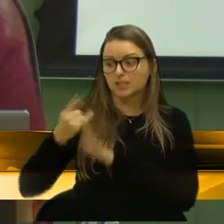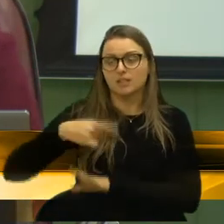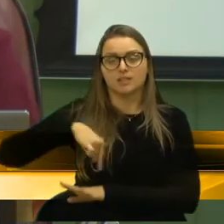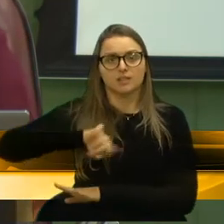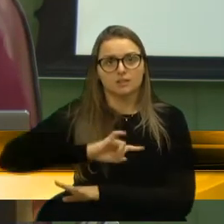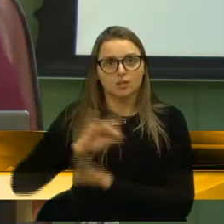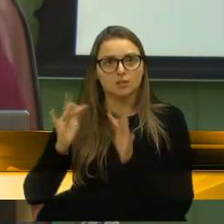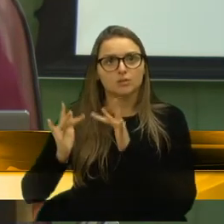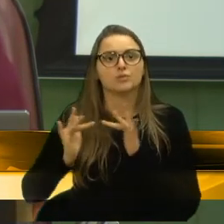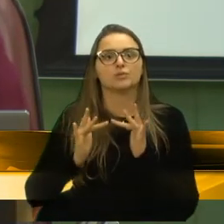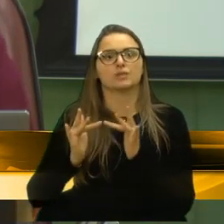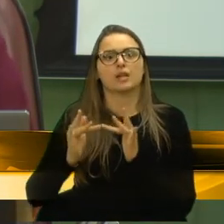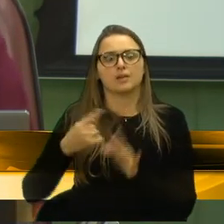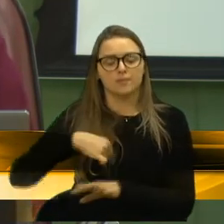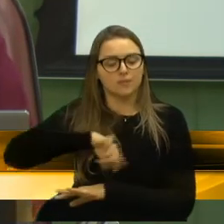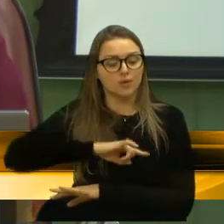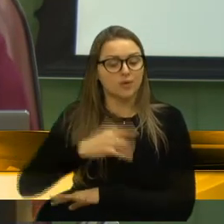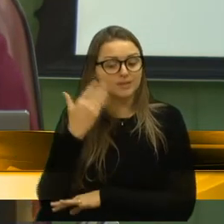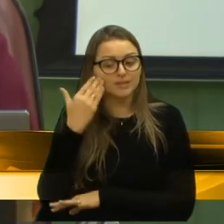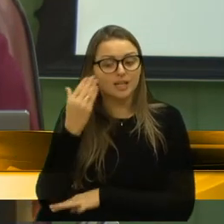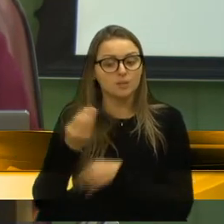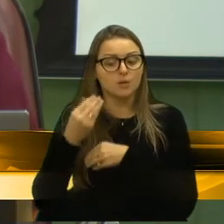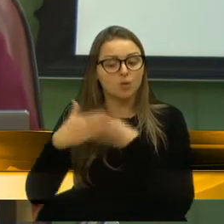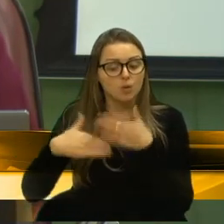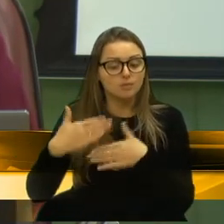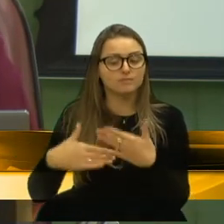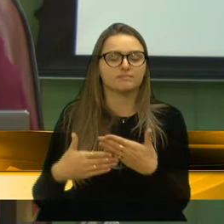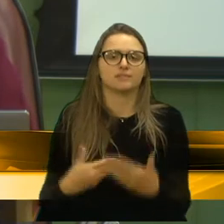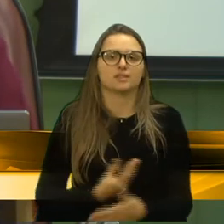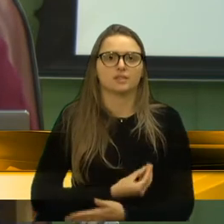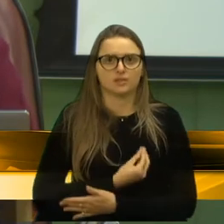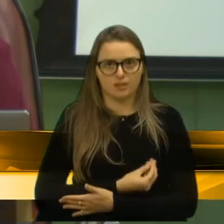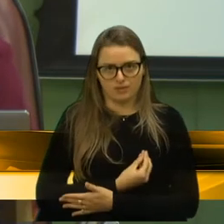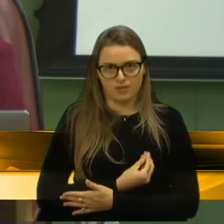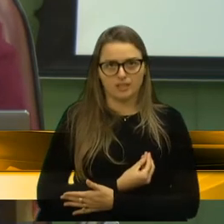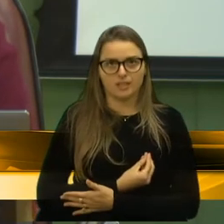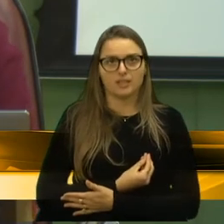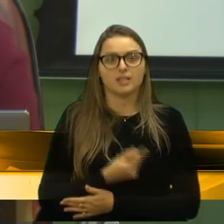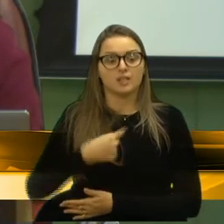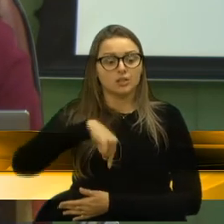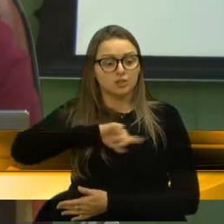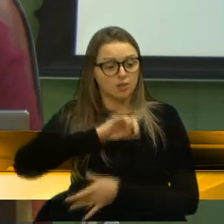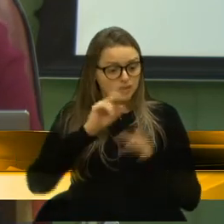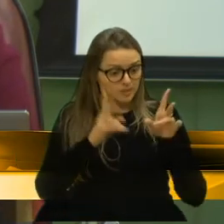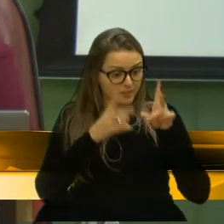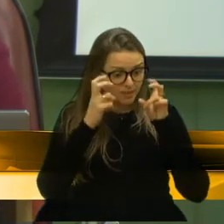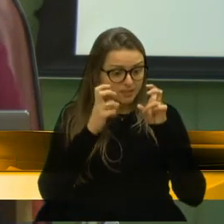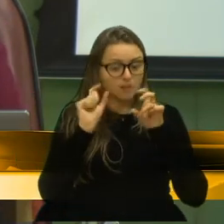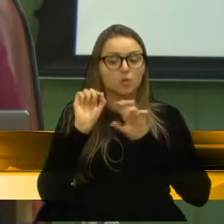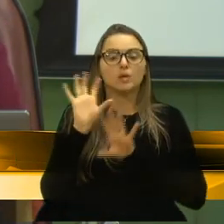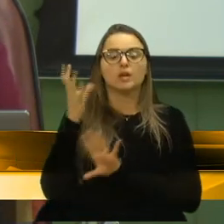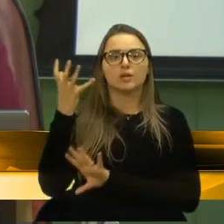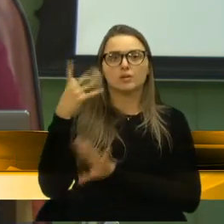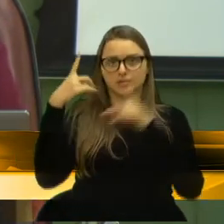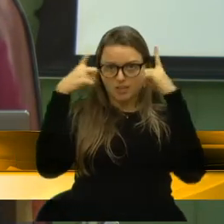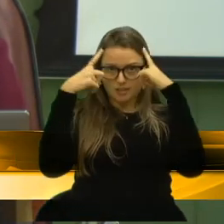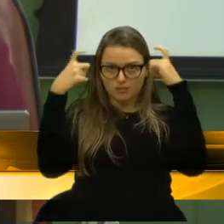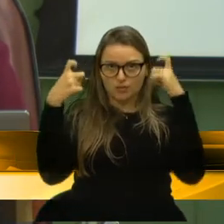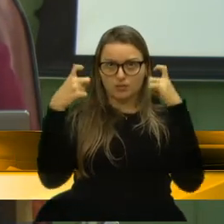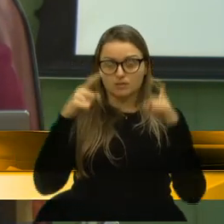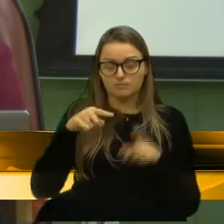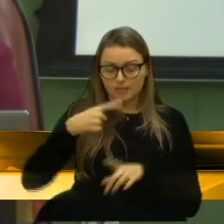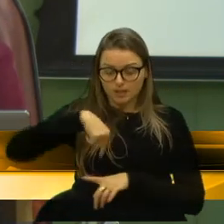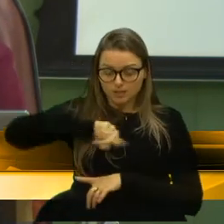sabemos um pouco da sua rotina. E, a partir do momento que a gente identifica que acontece uma violência, é